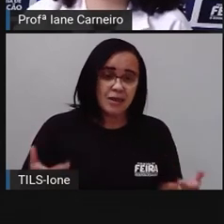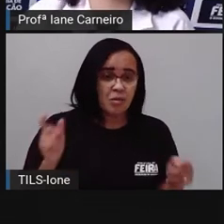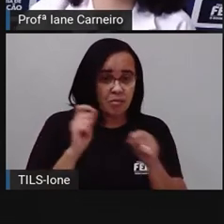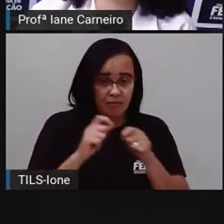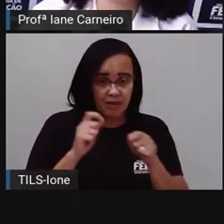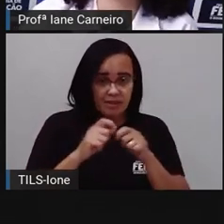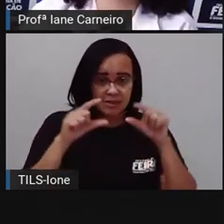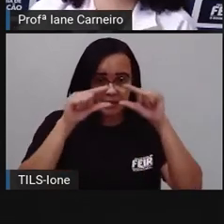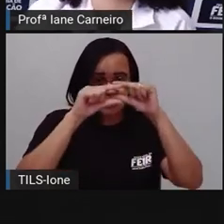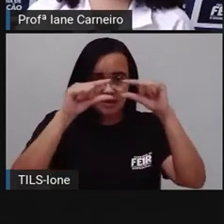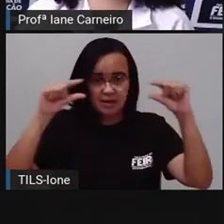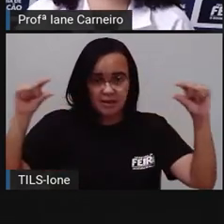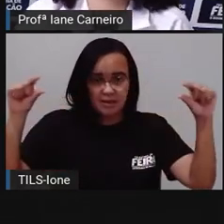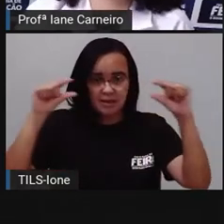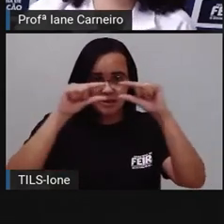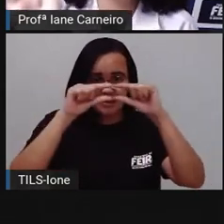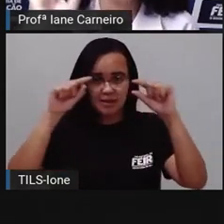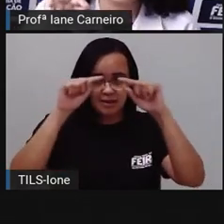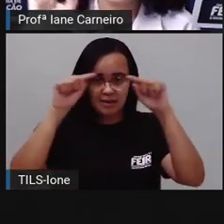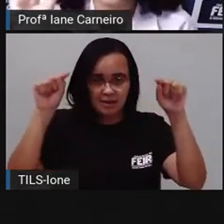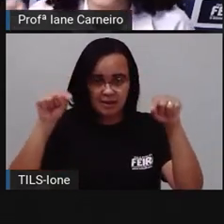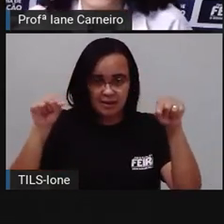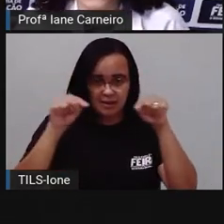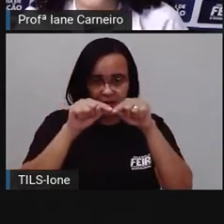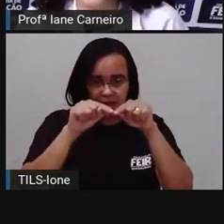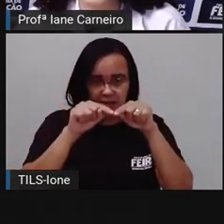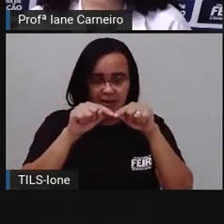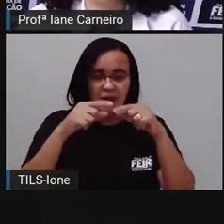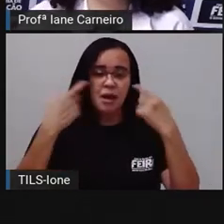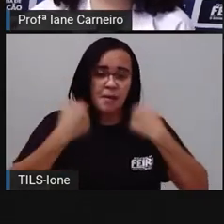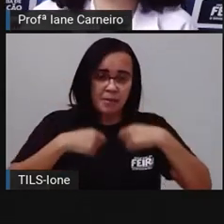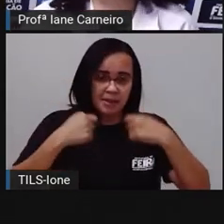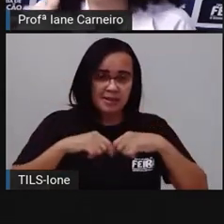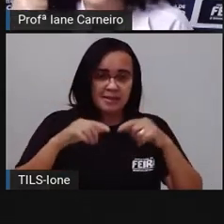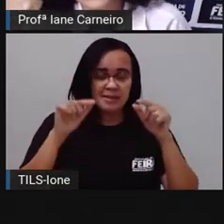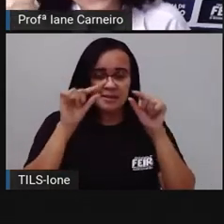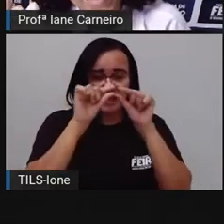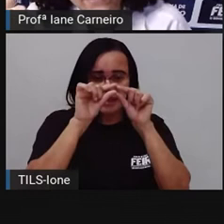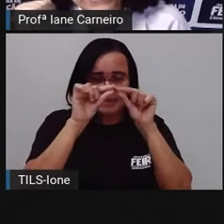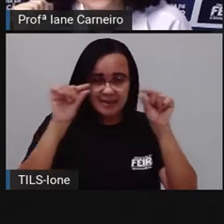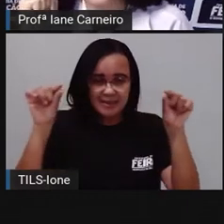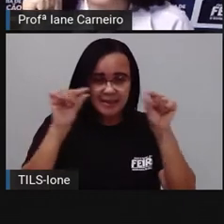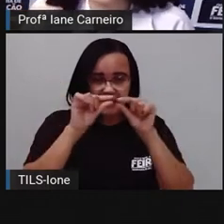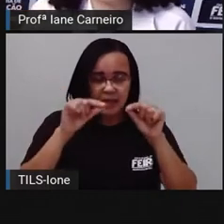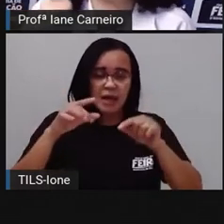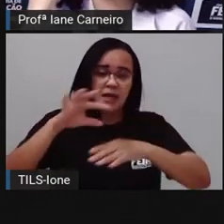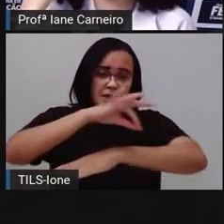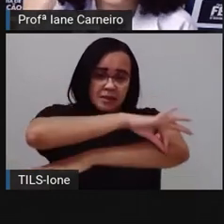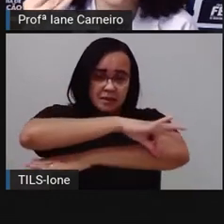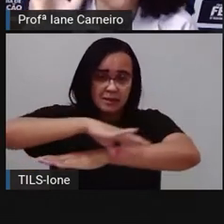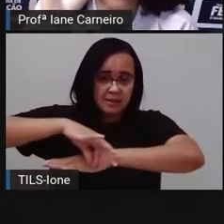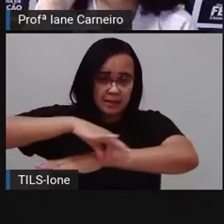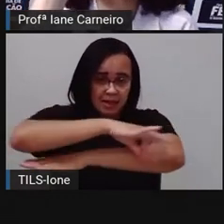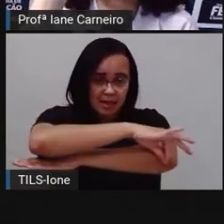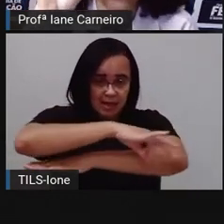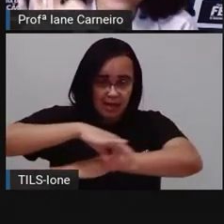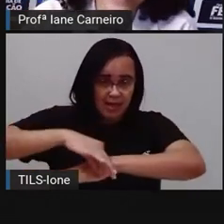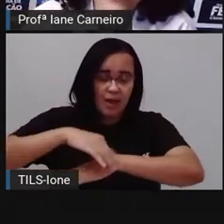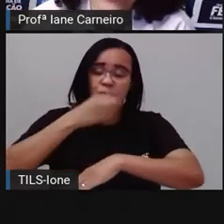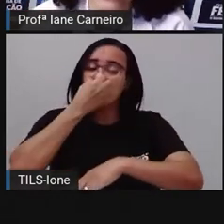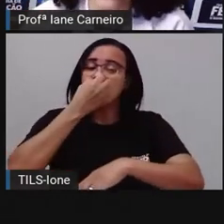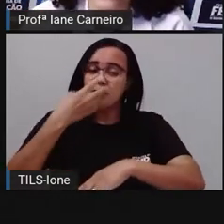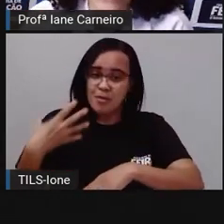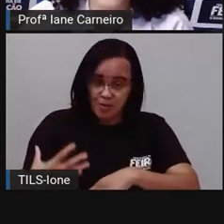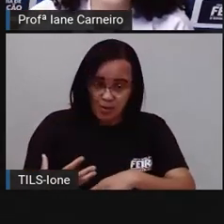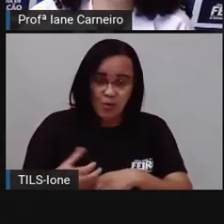ensinar aqui pra vocês, a gente vai precisar de duas linhas, né? Então, se você tiver uma régua aí na sua casa, é bom pra ela ficar toda